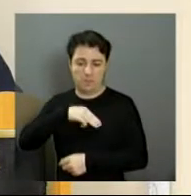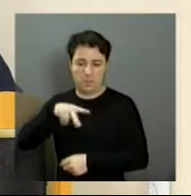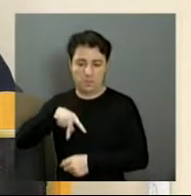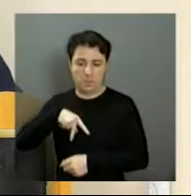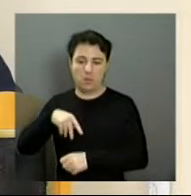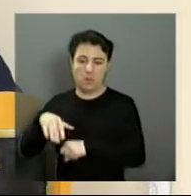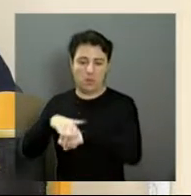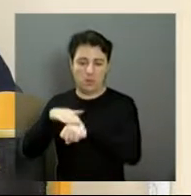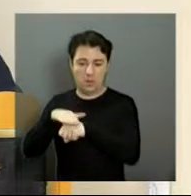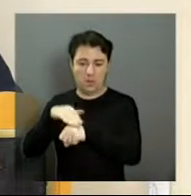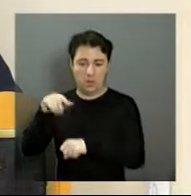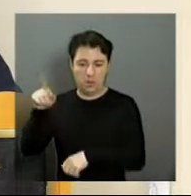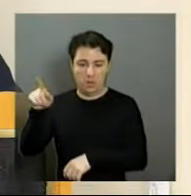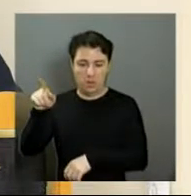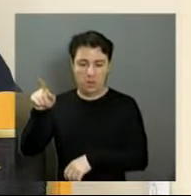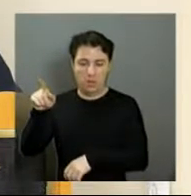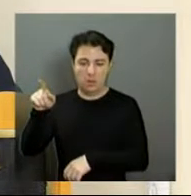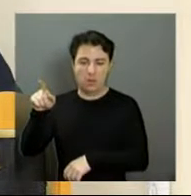doutor Monteiro,